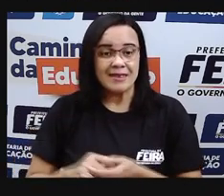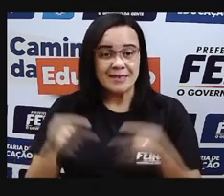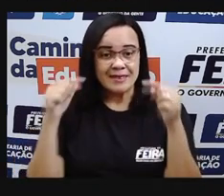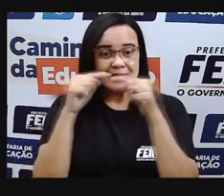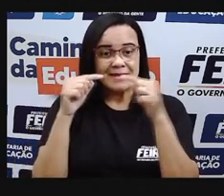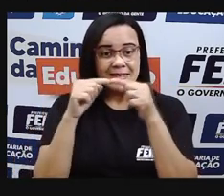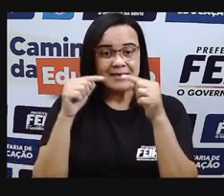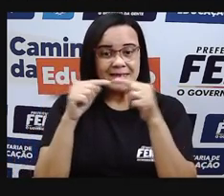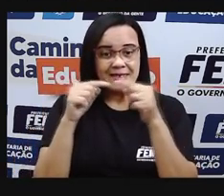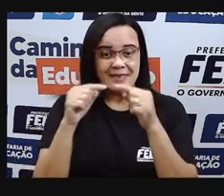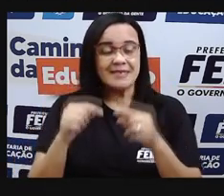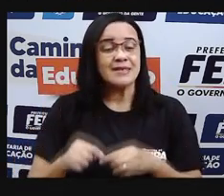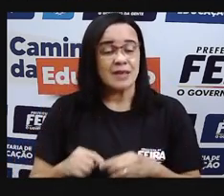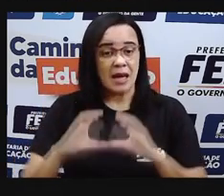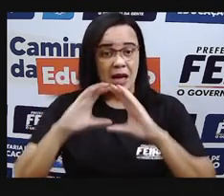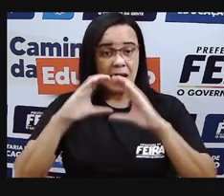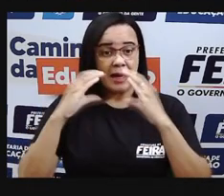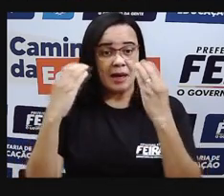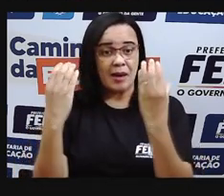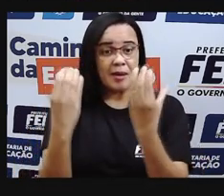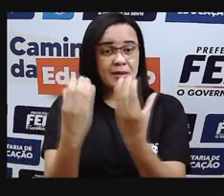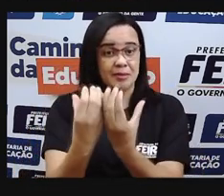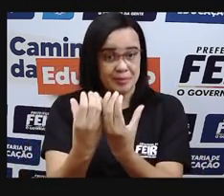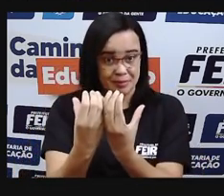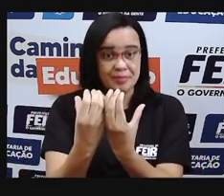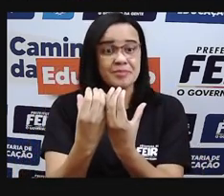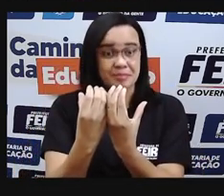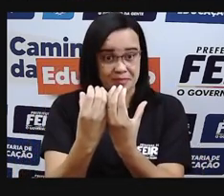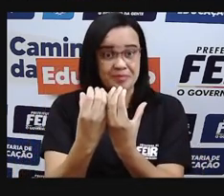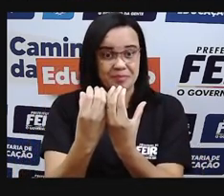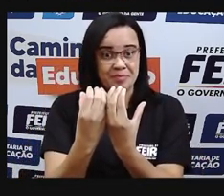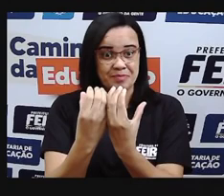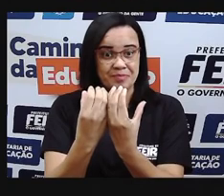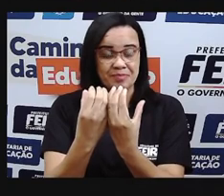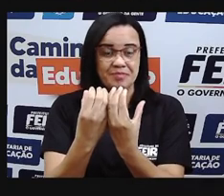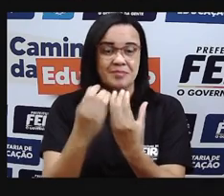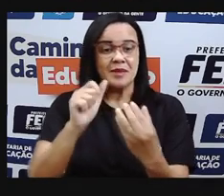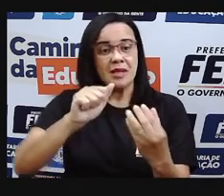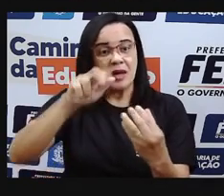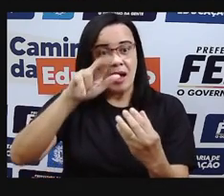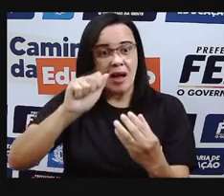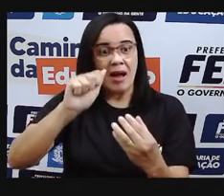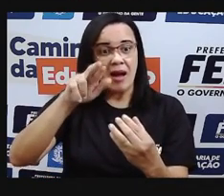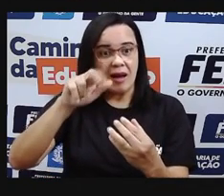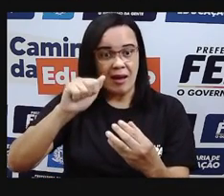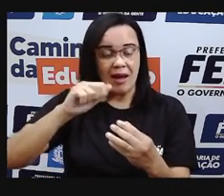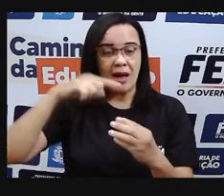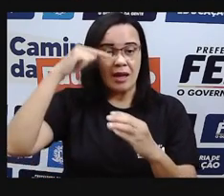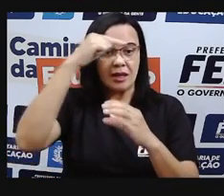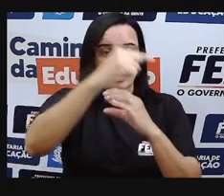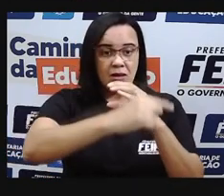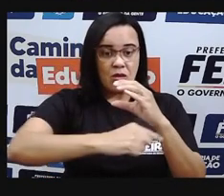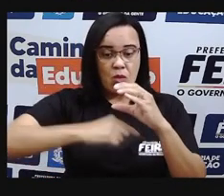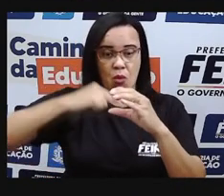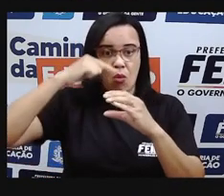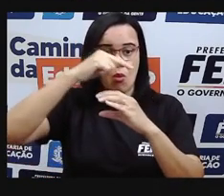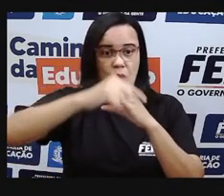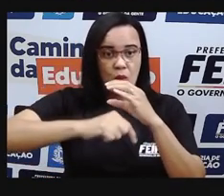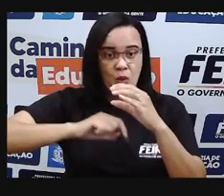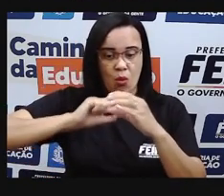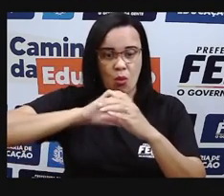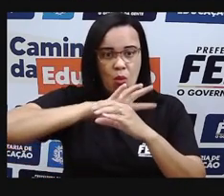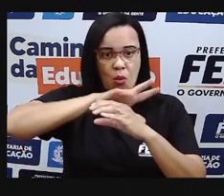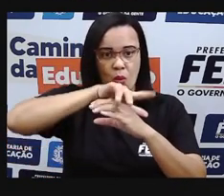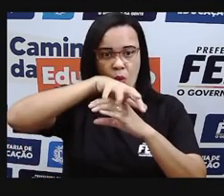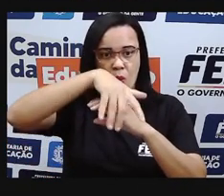da camada, das camadas de ar que envolvem o nosso planeta, que é chamada de atmosfera. Ou